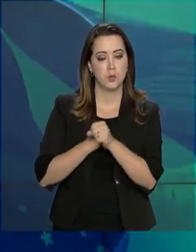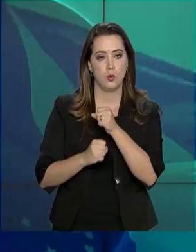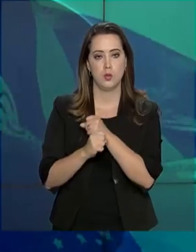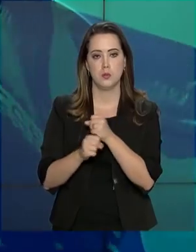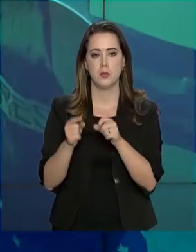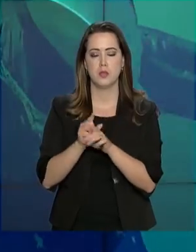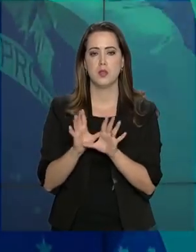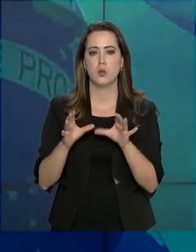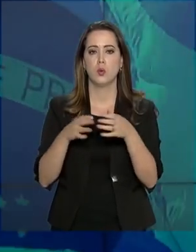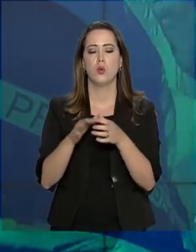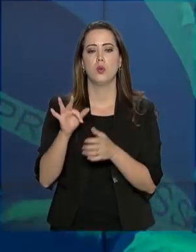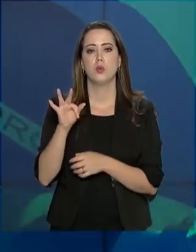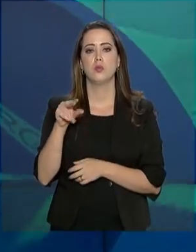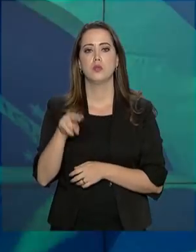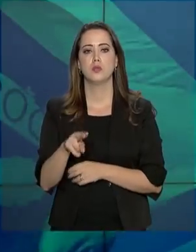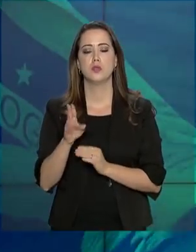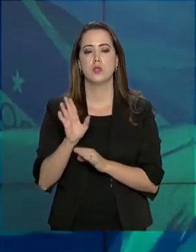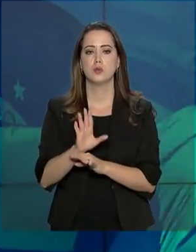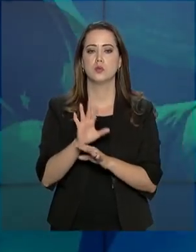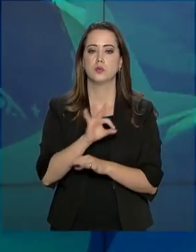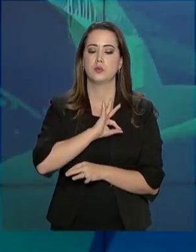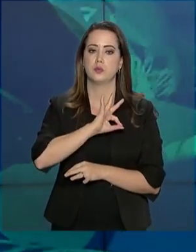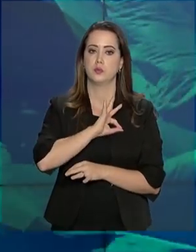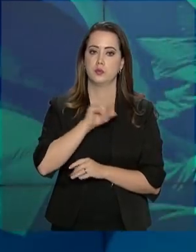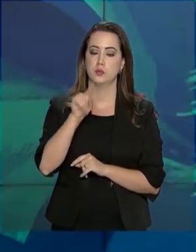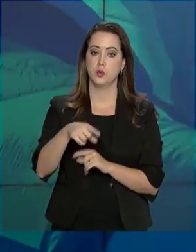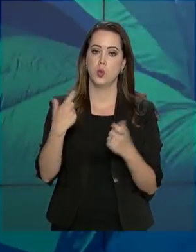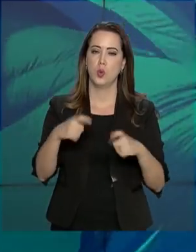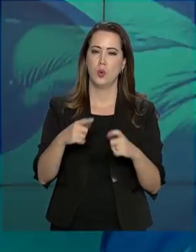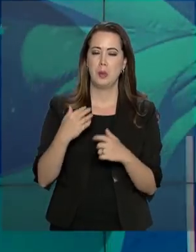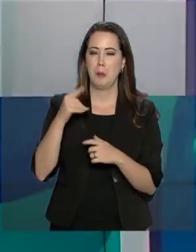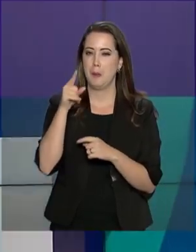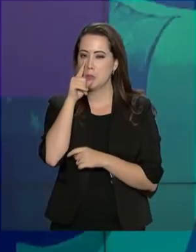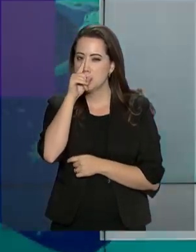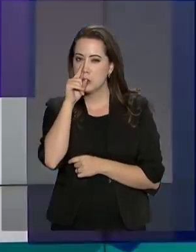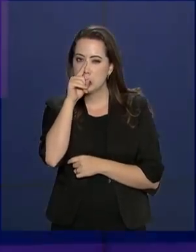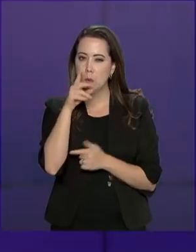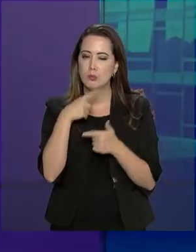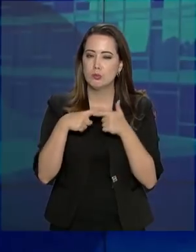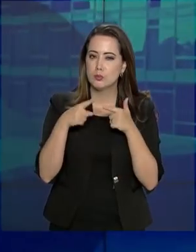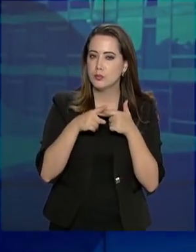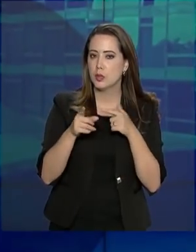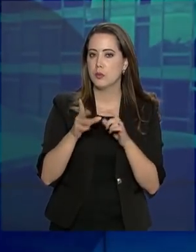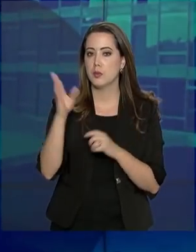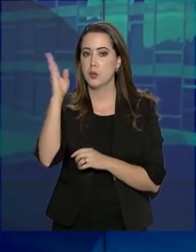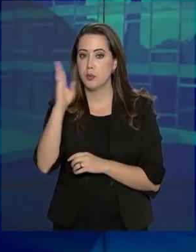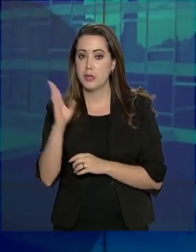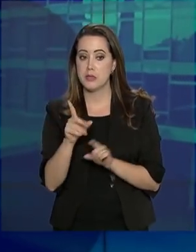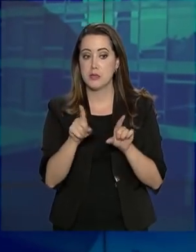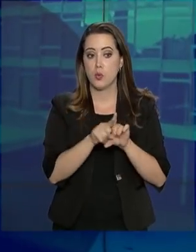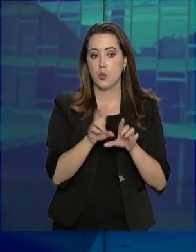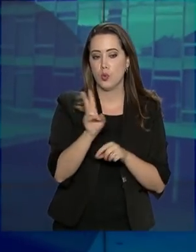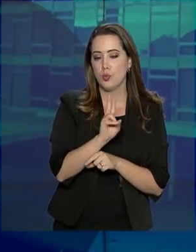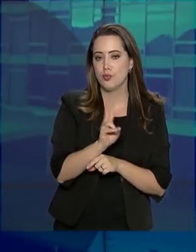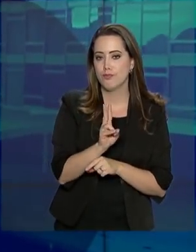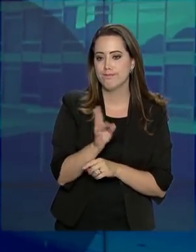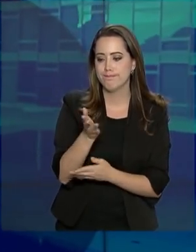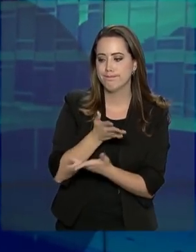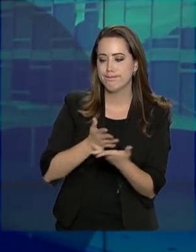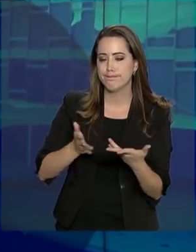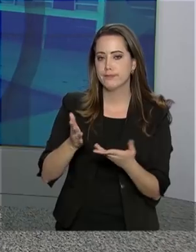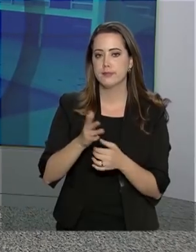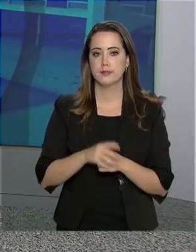passado, a Força Nacional reforça o policiamento, onde é mais tensa a situação entre brasileiros e imigrantes